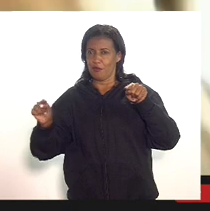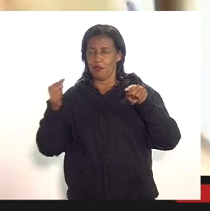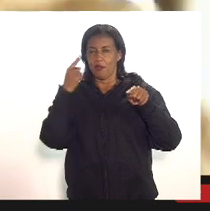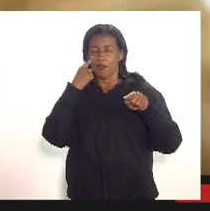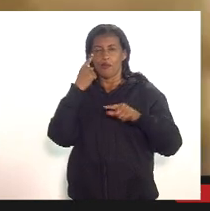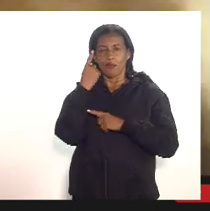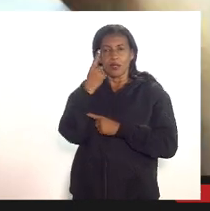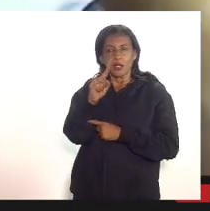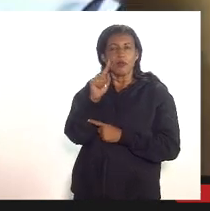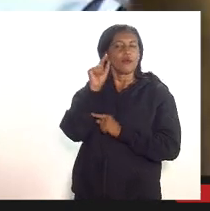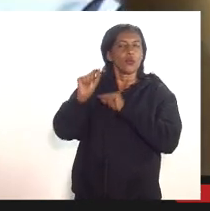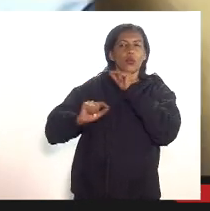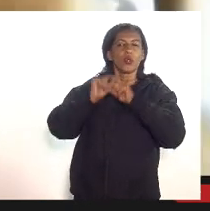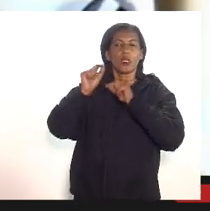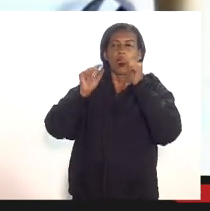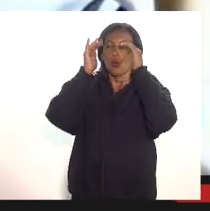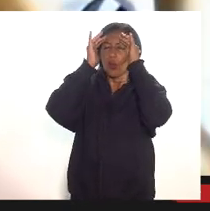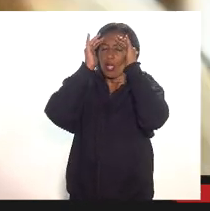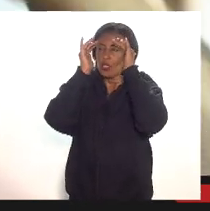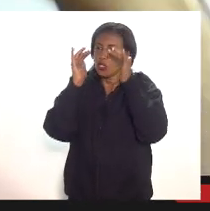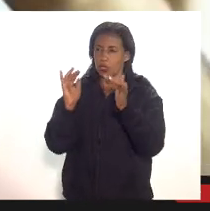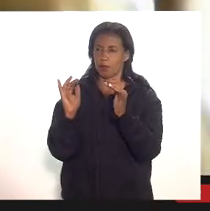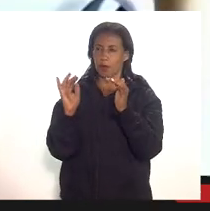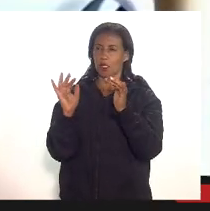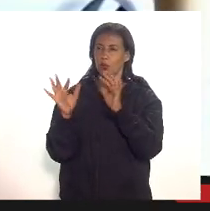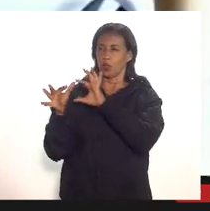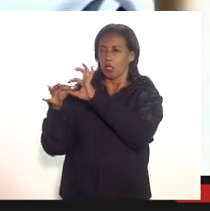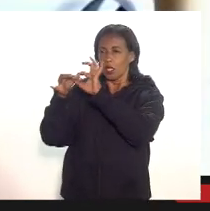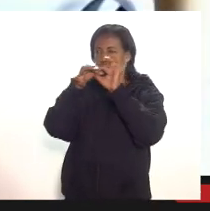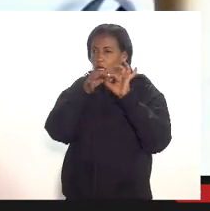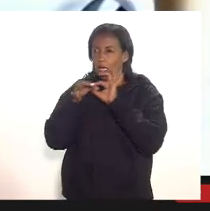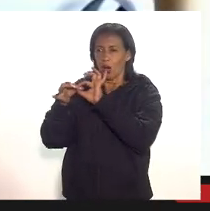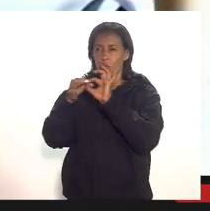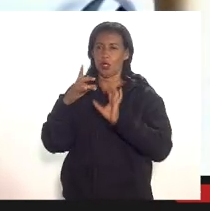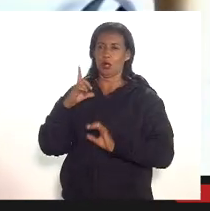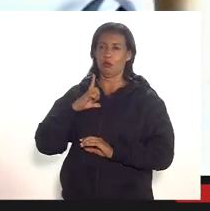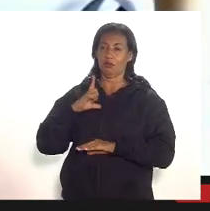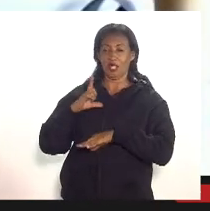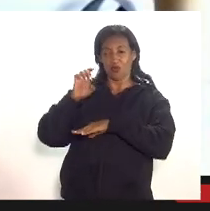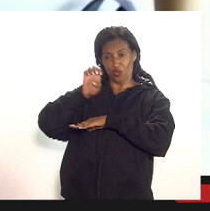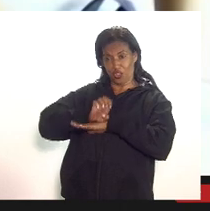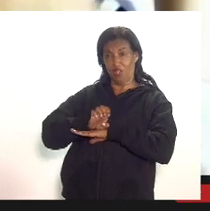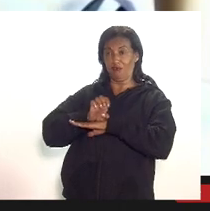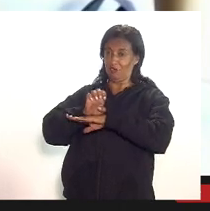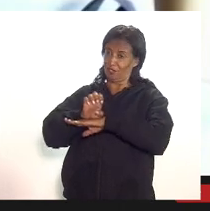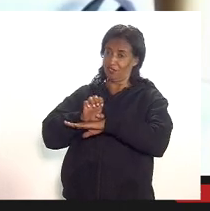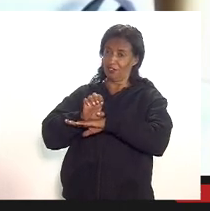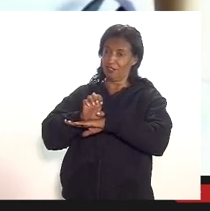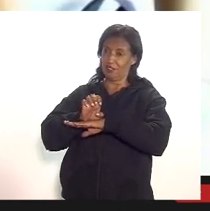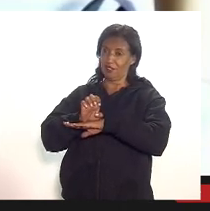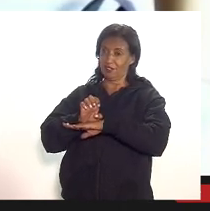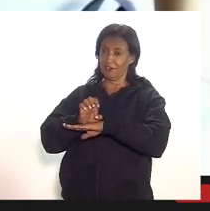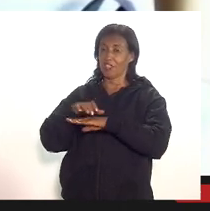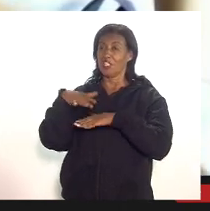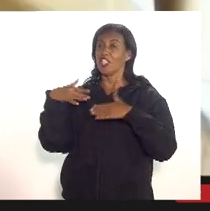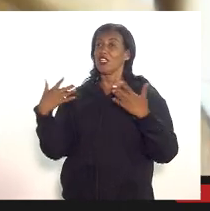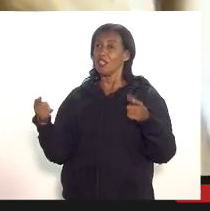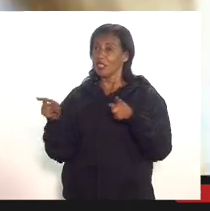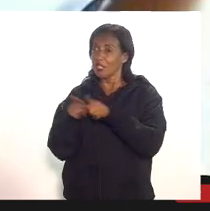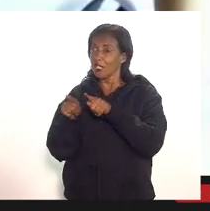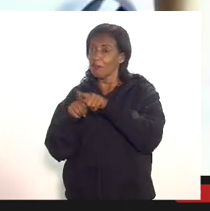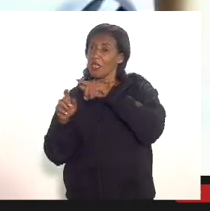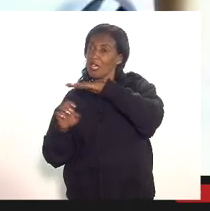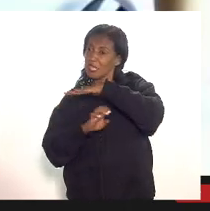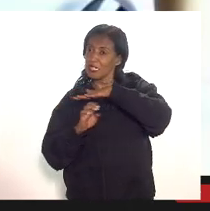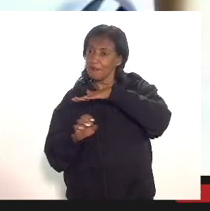o respeito que a união tem com o estado do Rio de Janeiro inclusive as concessionárias e a própria